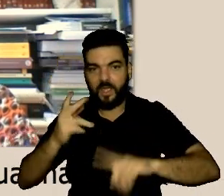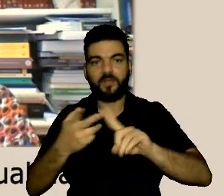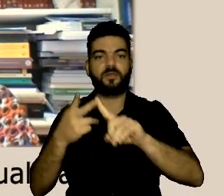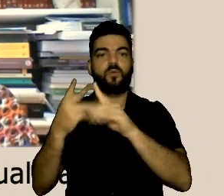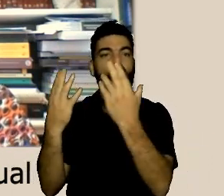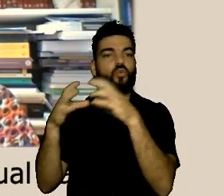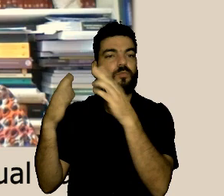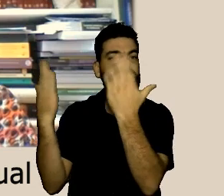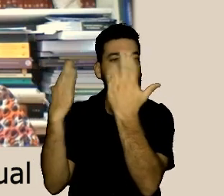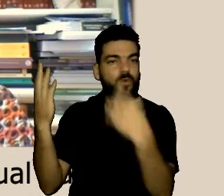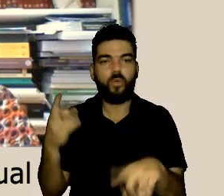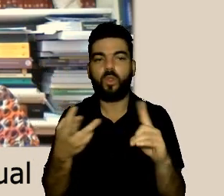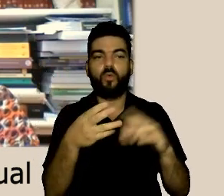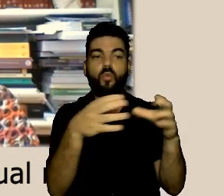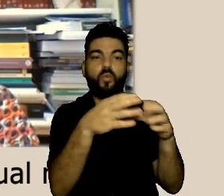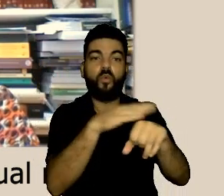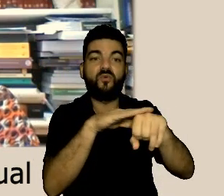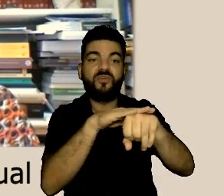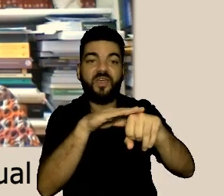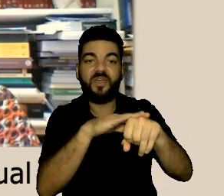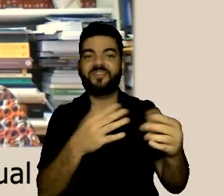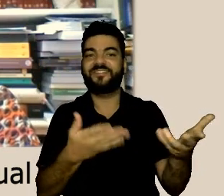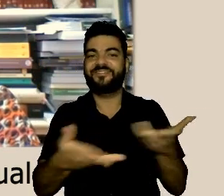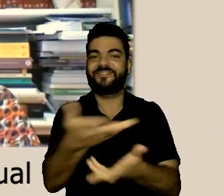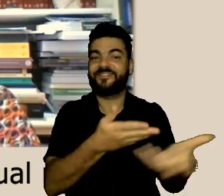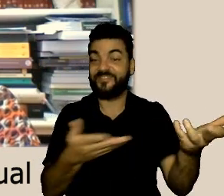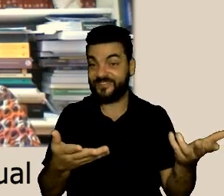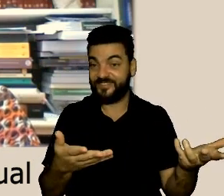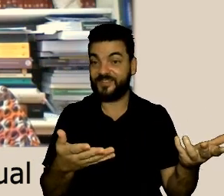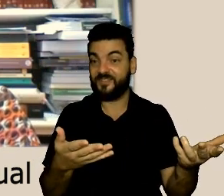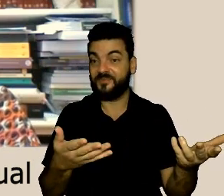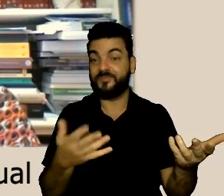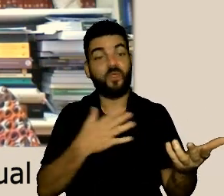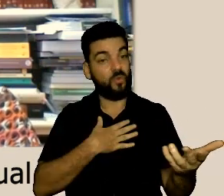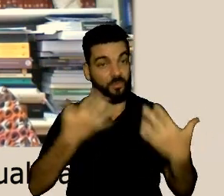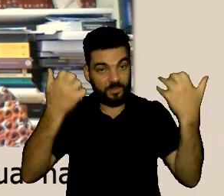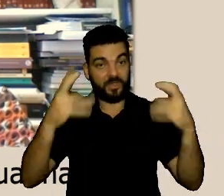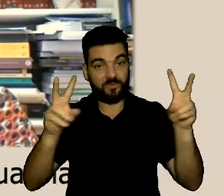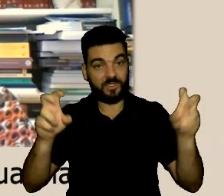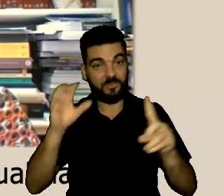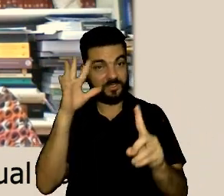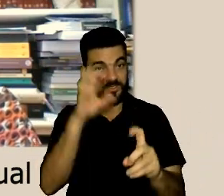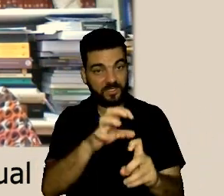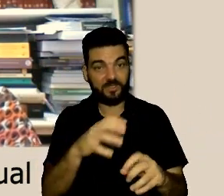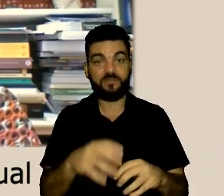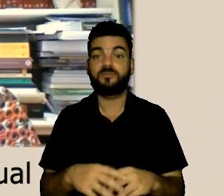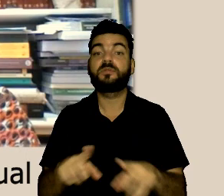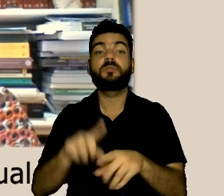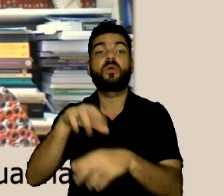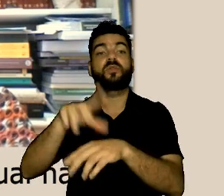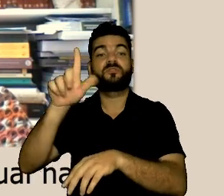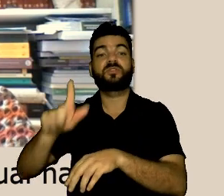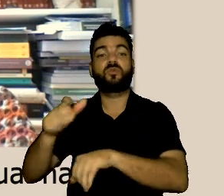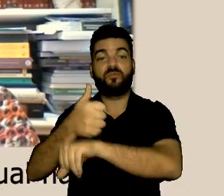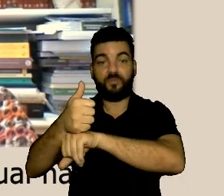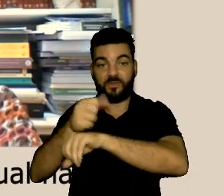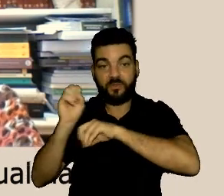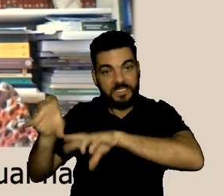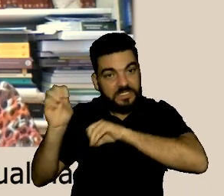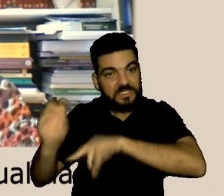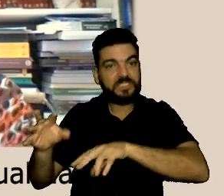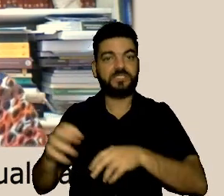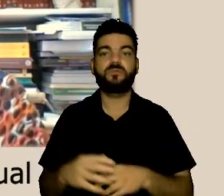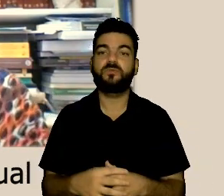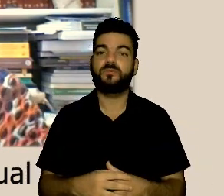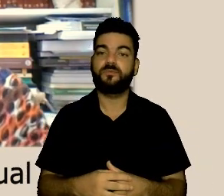instituição junto com as outras práticas junto com rodas de conversa falar tratar a questão do